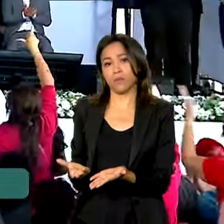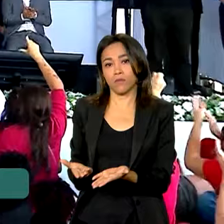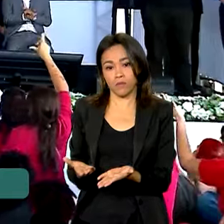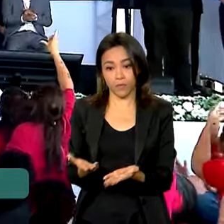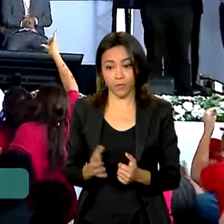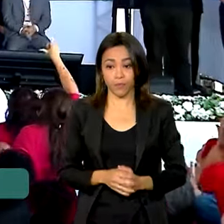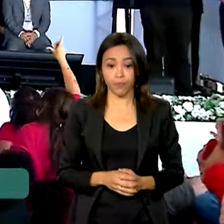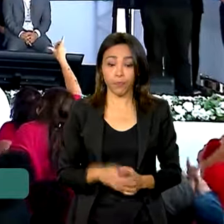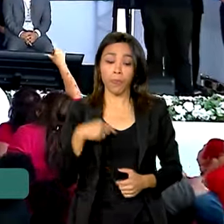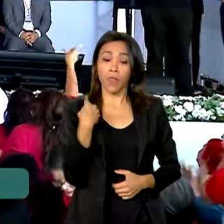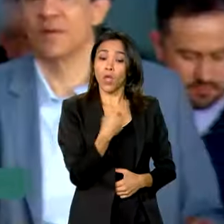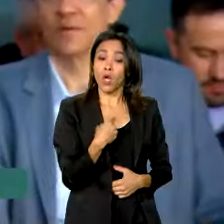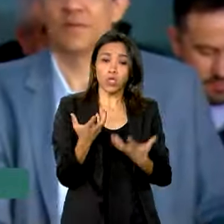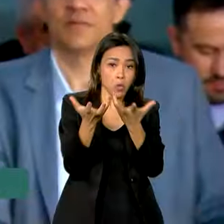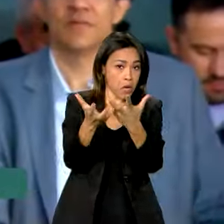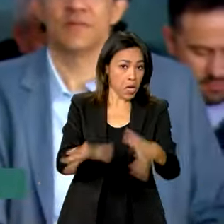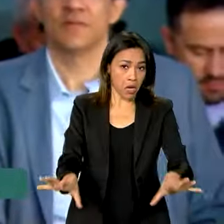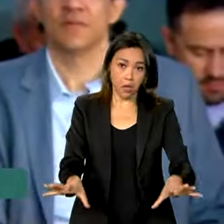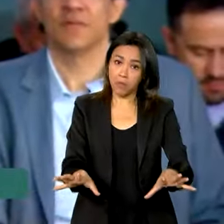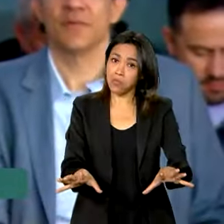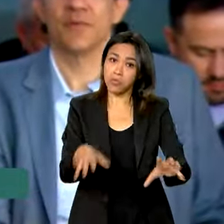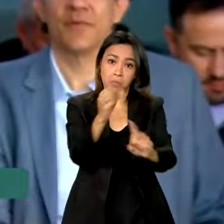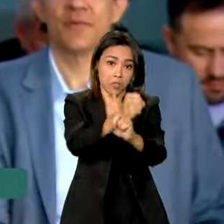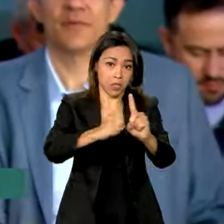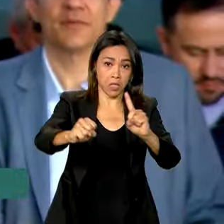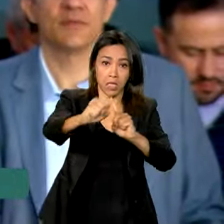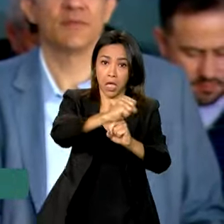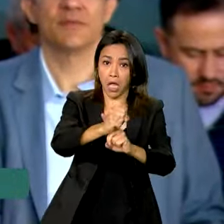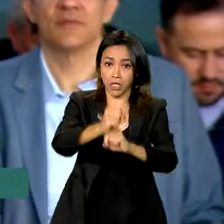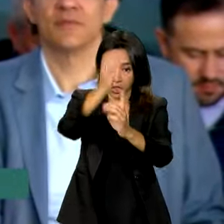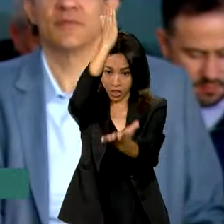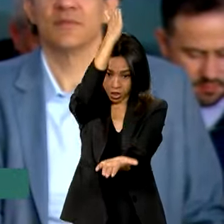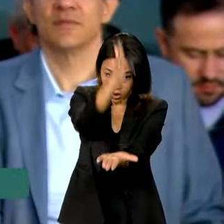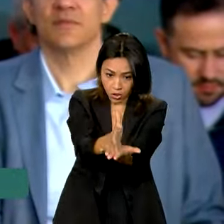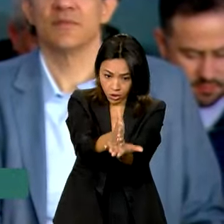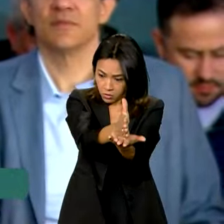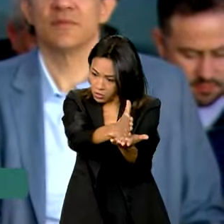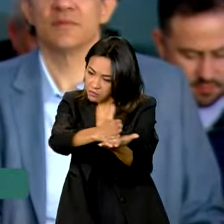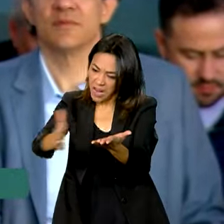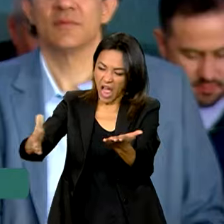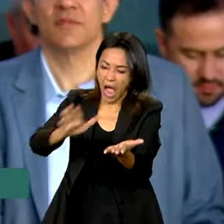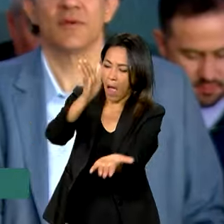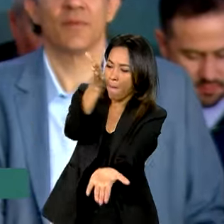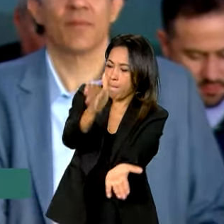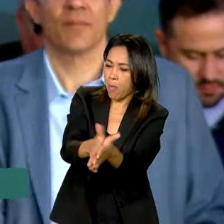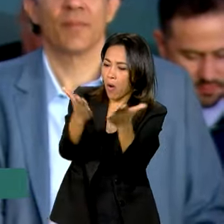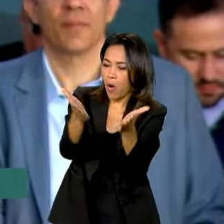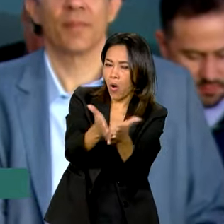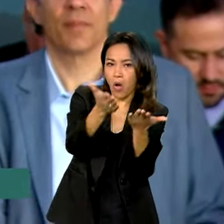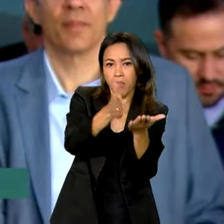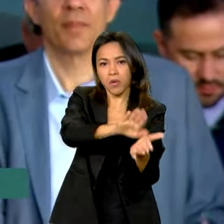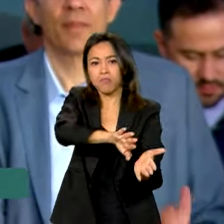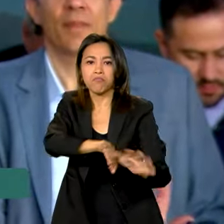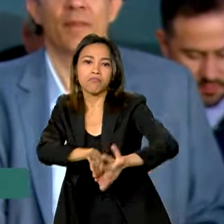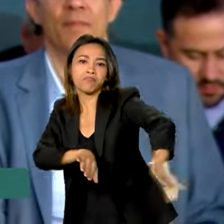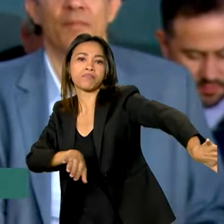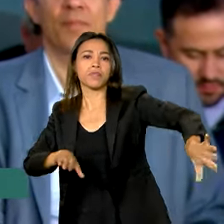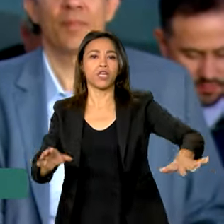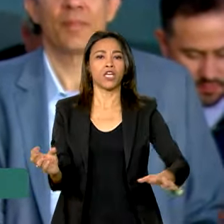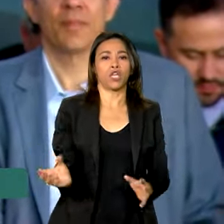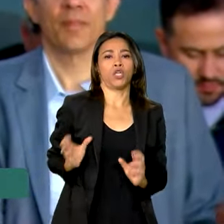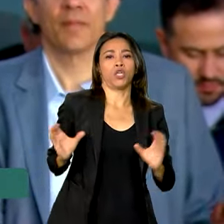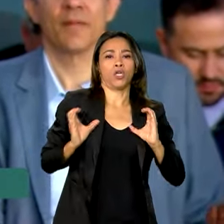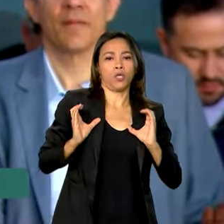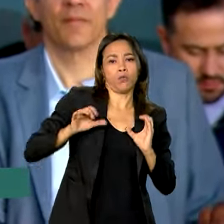Nós não queremos uma sociedade dividida pelo perto que a pessoa nasceu. O papel do Estado é